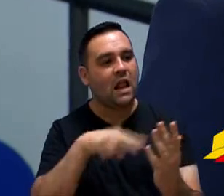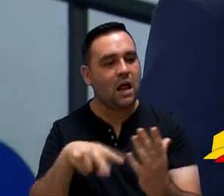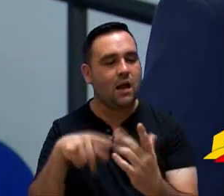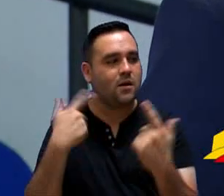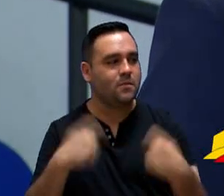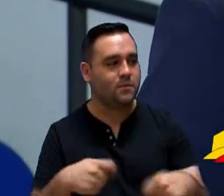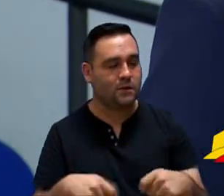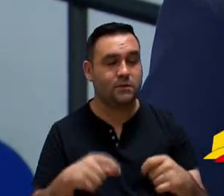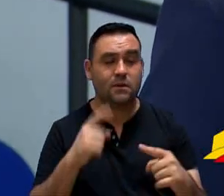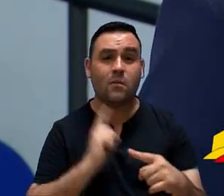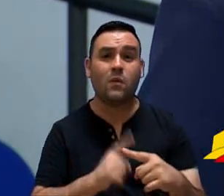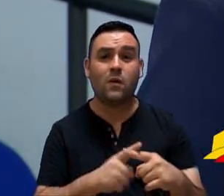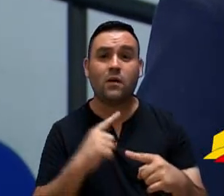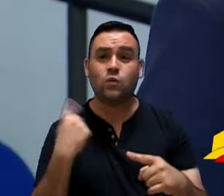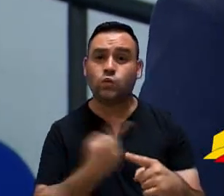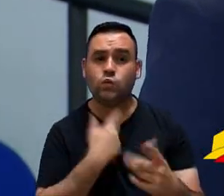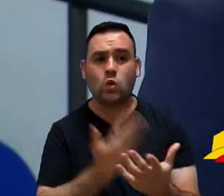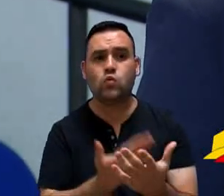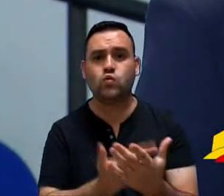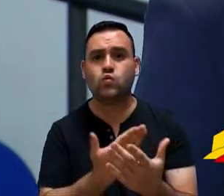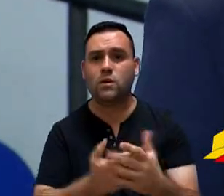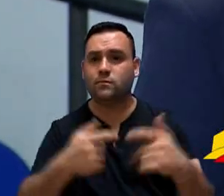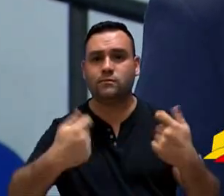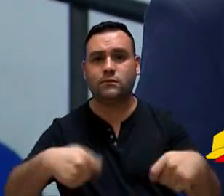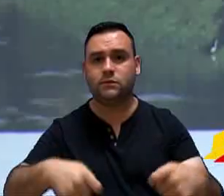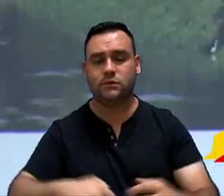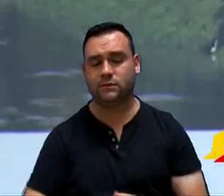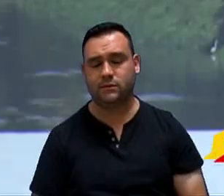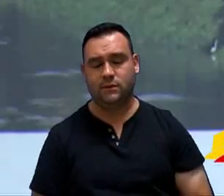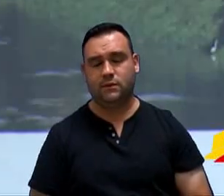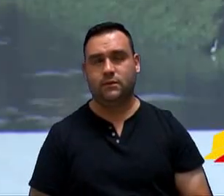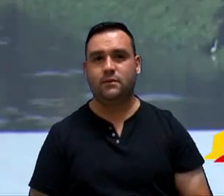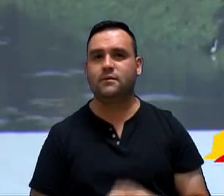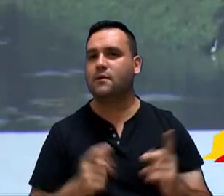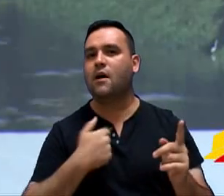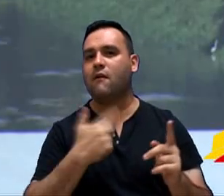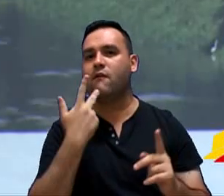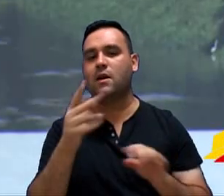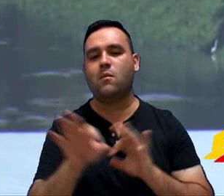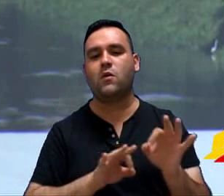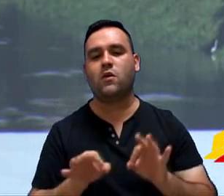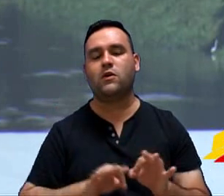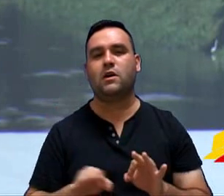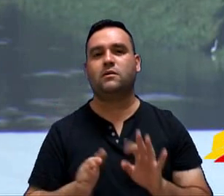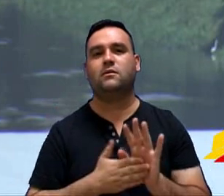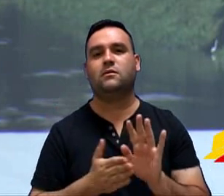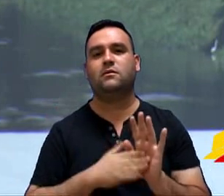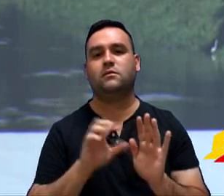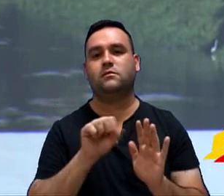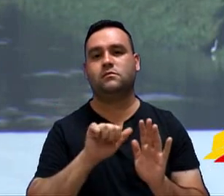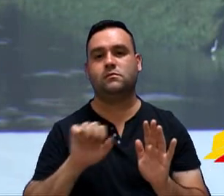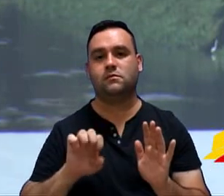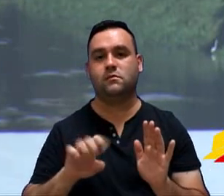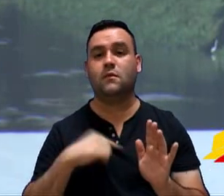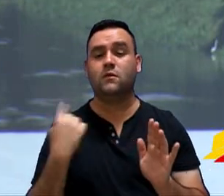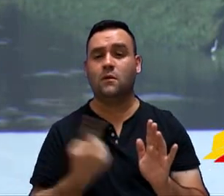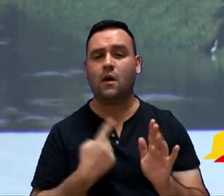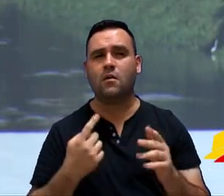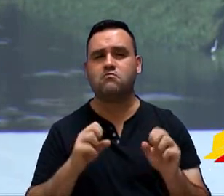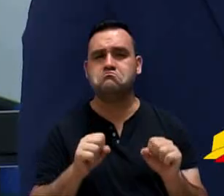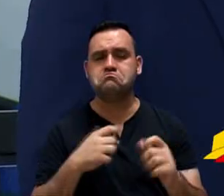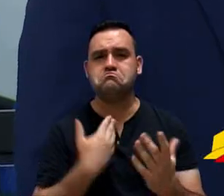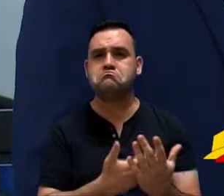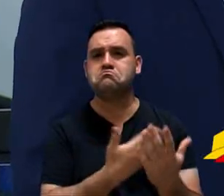vereadores e vereadoras, para que a gente possa estudar, sim. Estou falando do projeto do SAI, vereador Dini. Que a gente possa